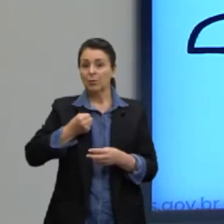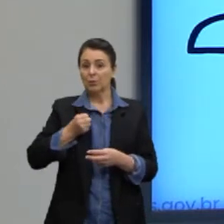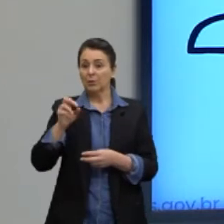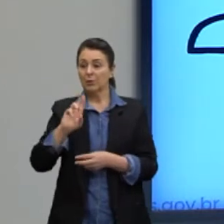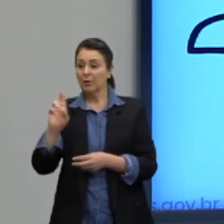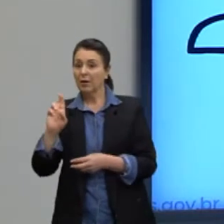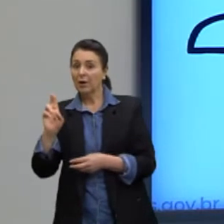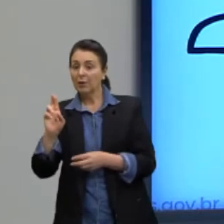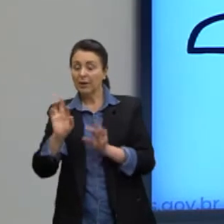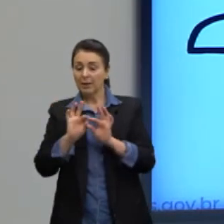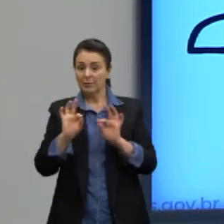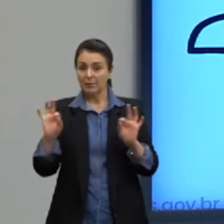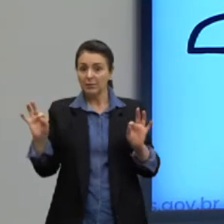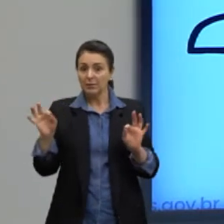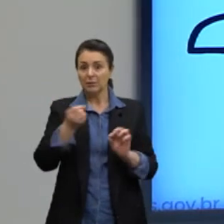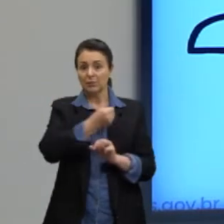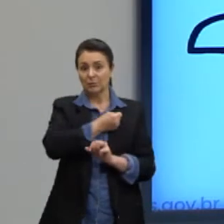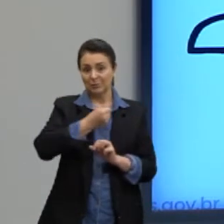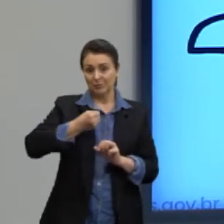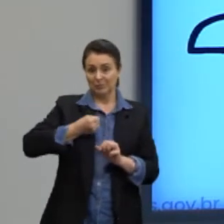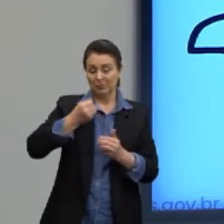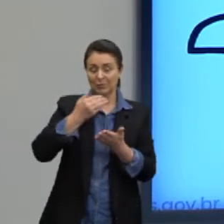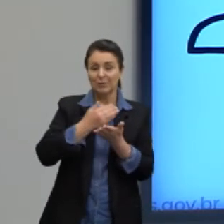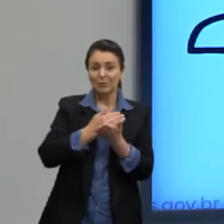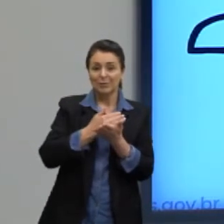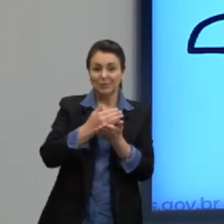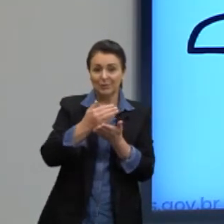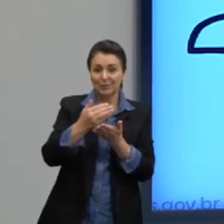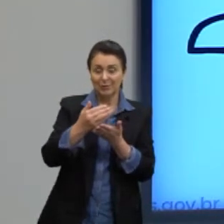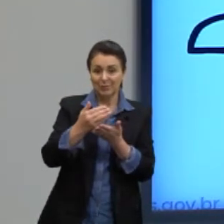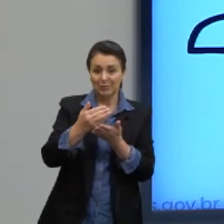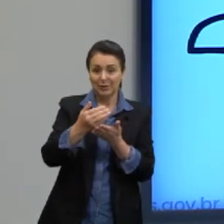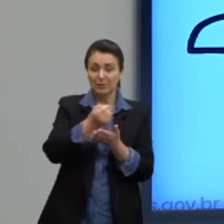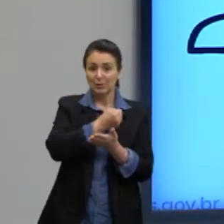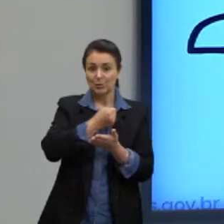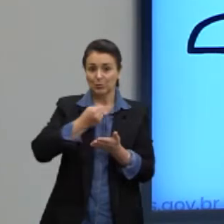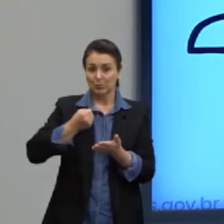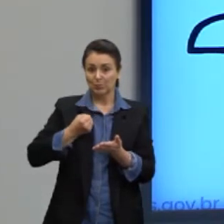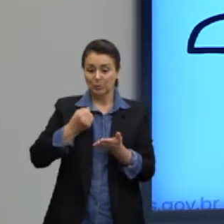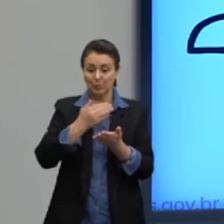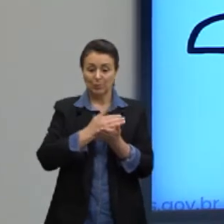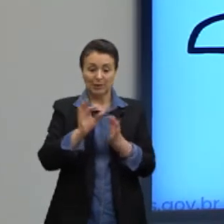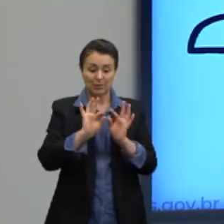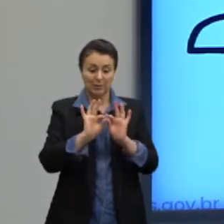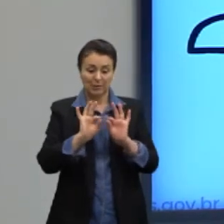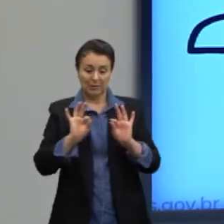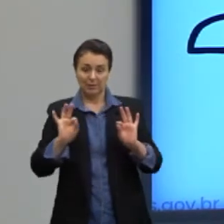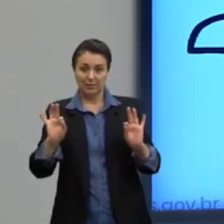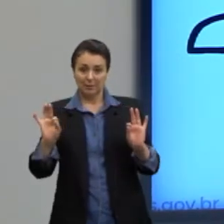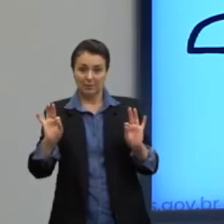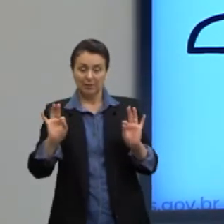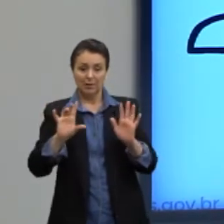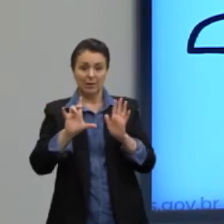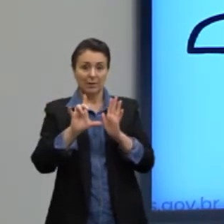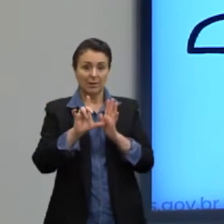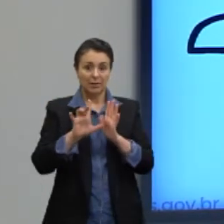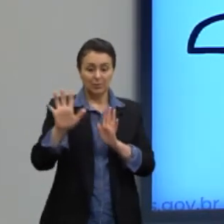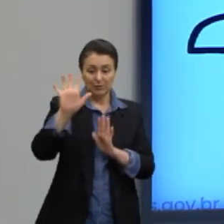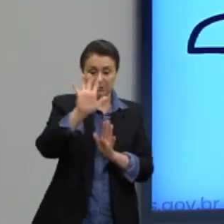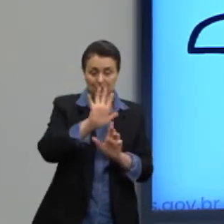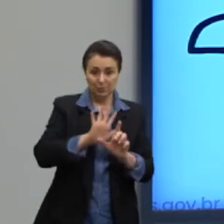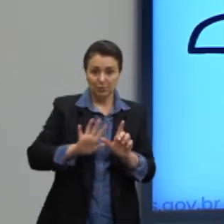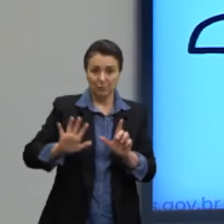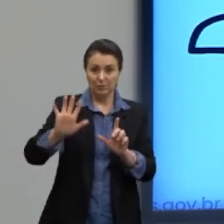Certo? Então, vamos lá. Eu começo, para chegar no volume, eu começo com a linha, depois com a superfície,